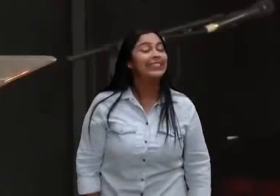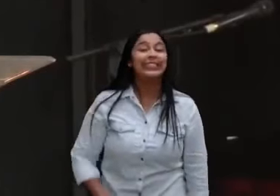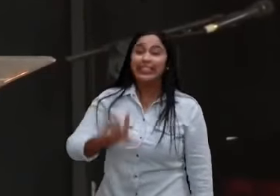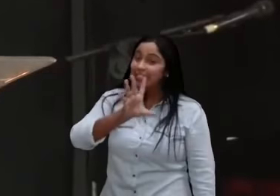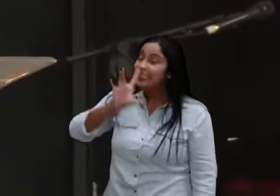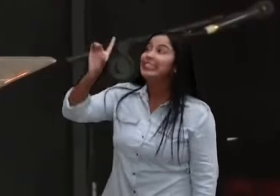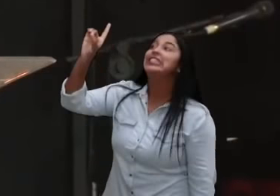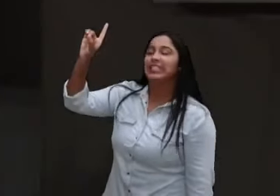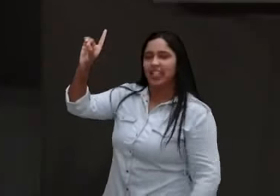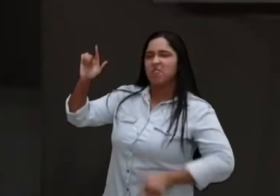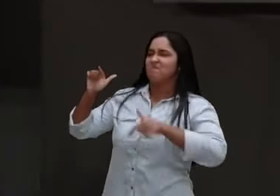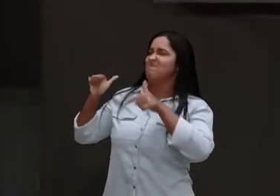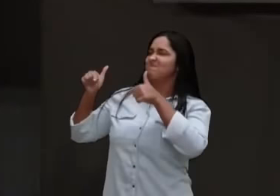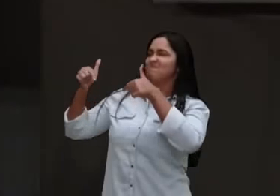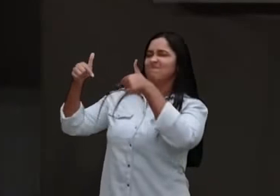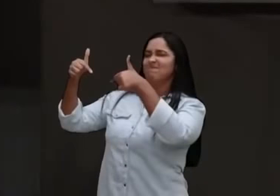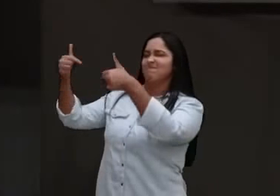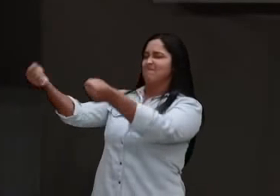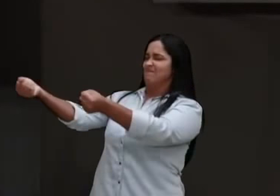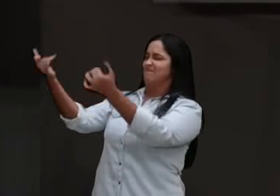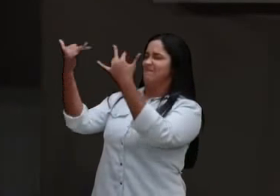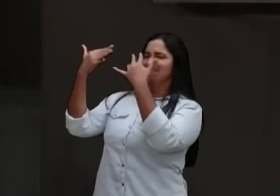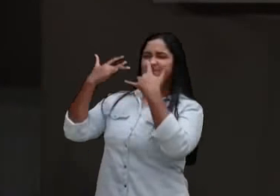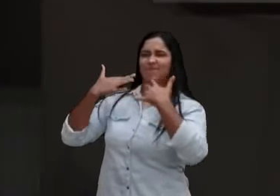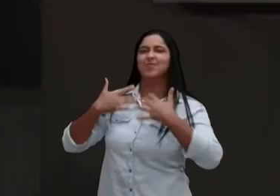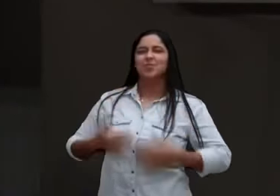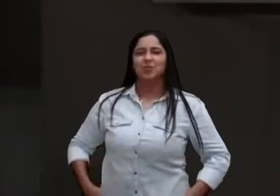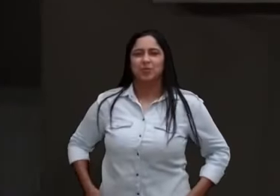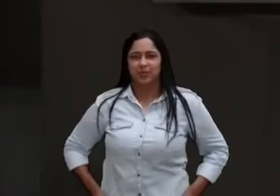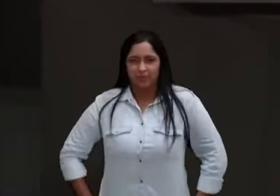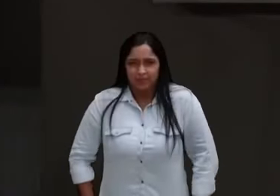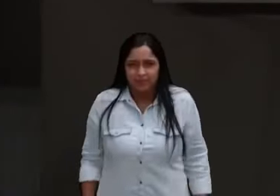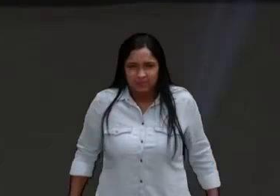Ninguém quis me ajudar, mas Deus estava lá.